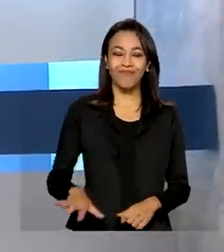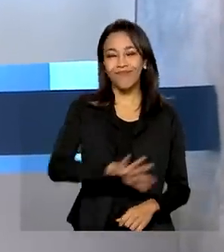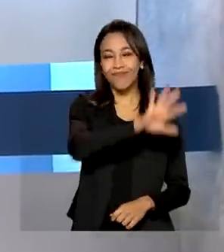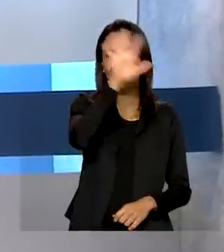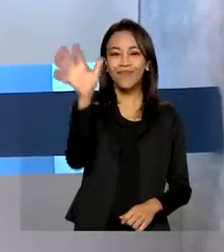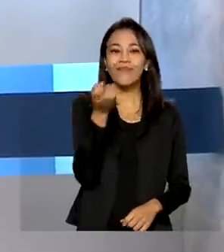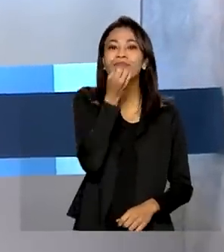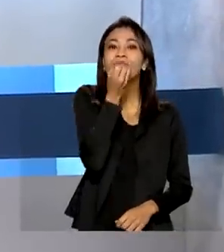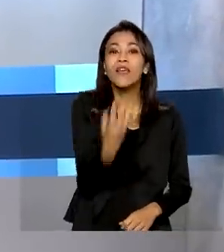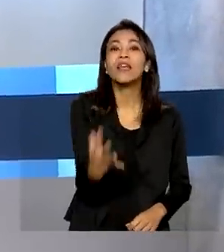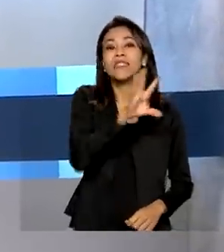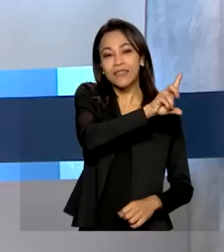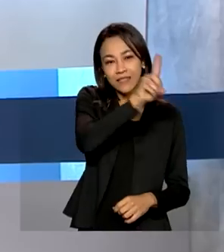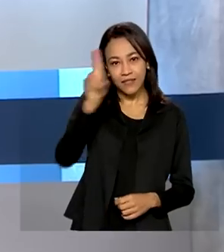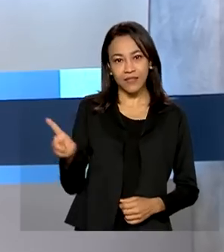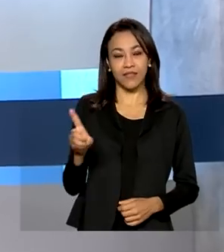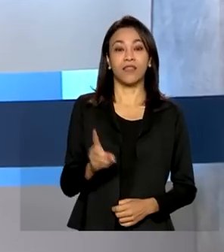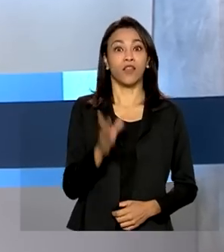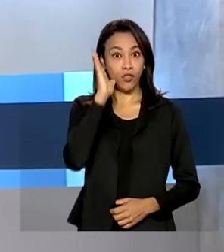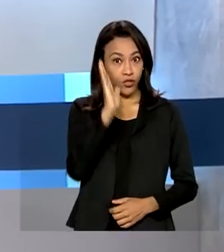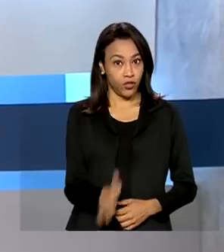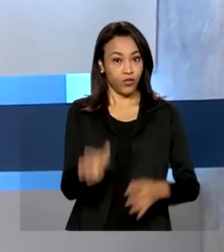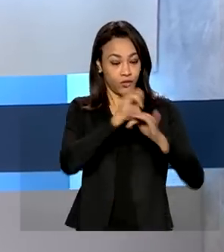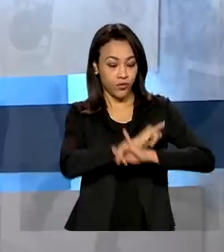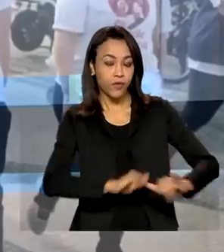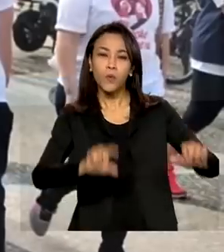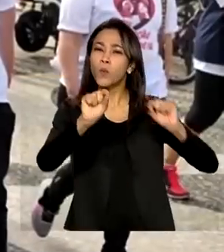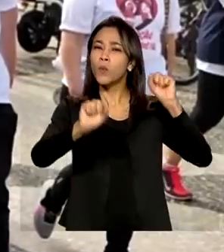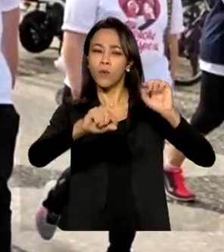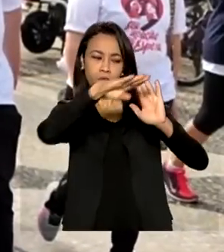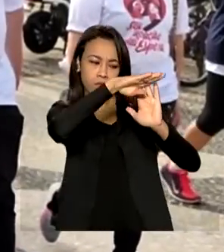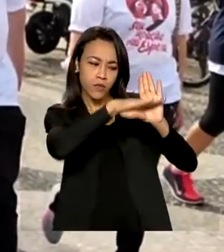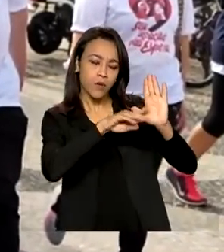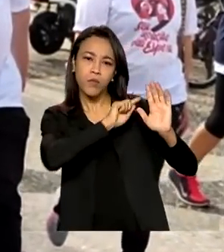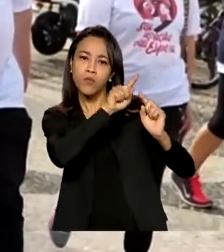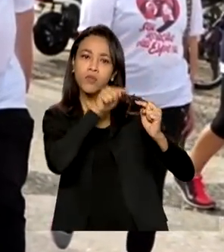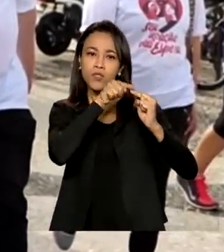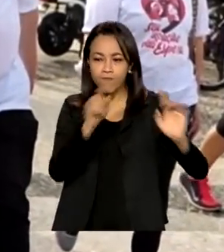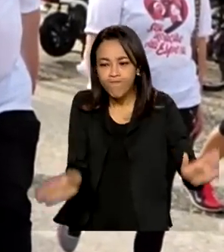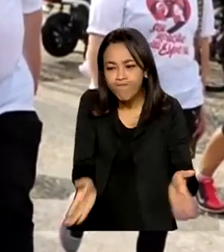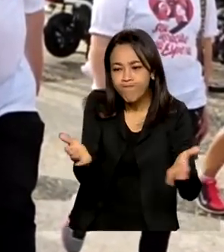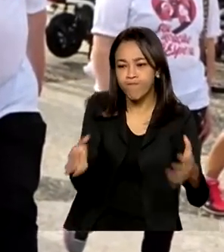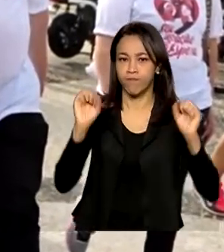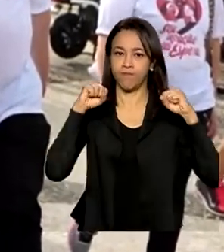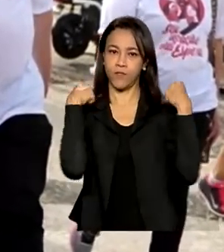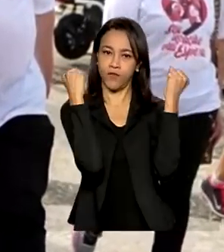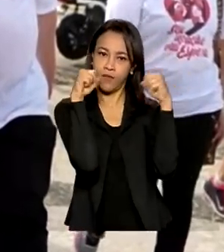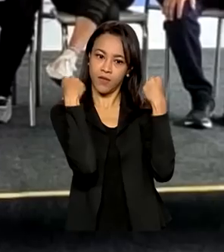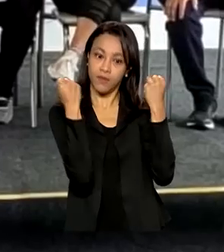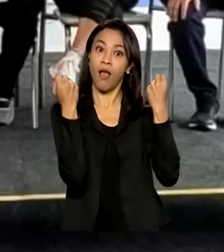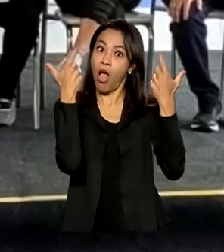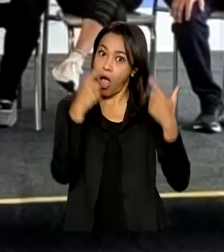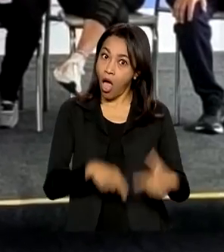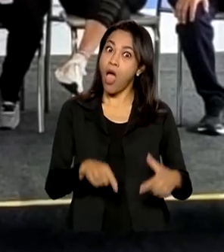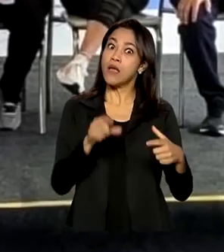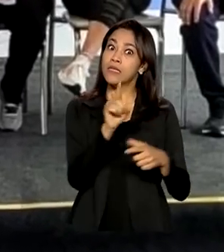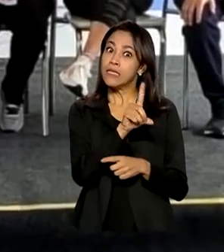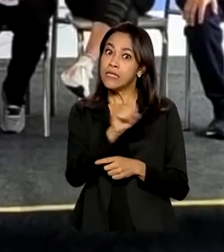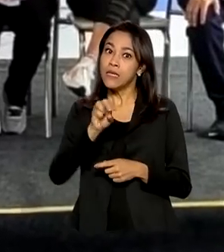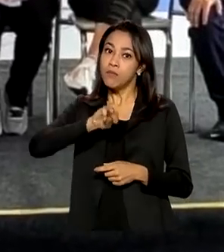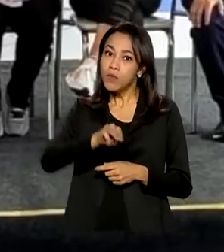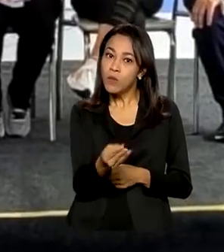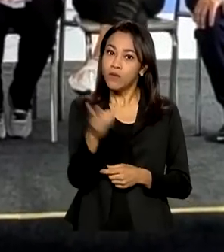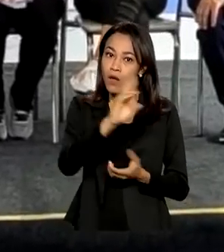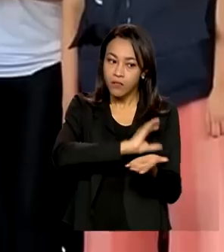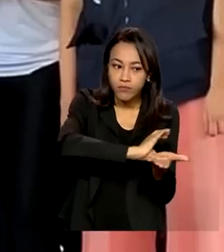Olá, bom dia! Lançado o programa de incentivo à atividade física, um investimento de 100 milhões de reais